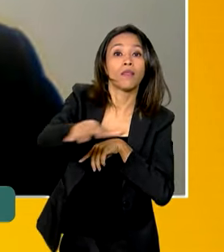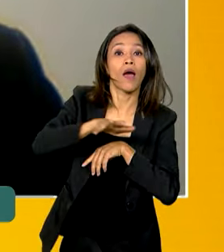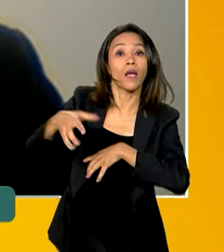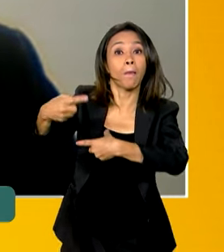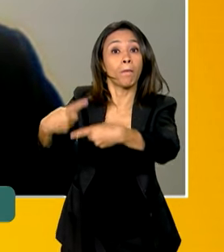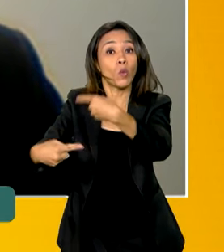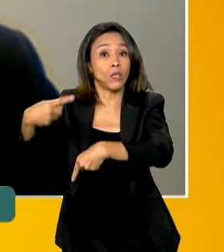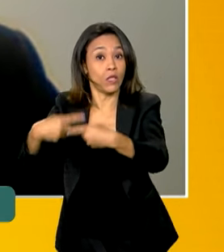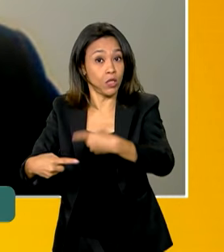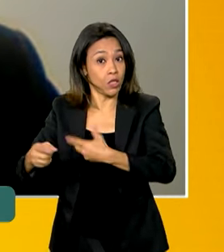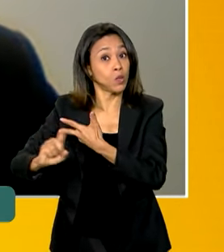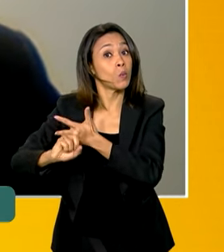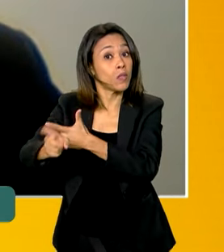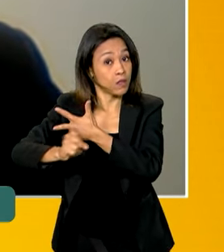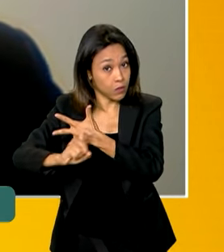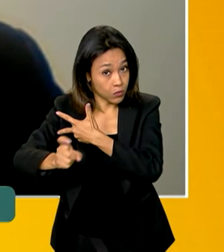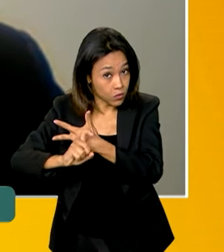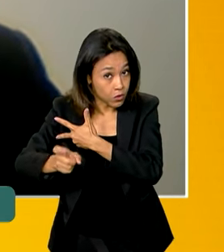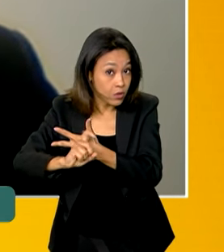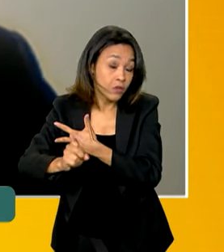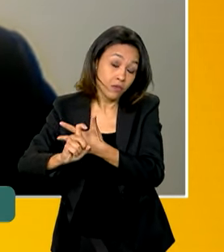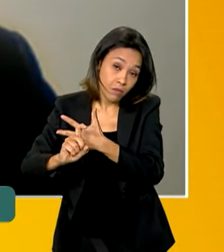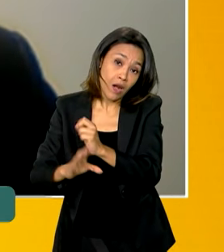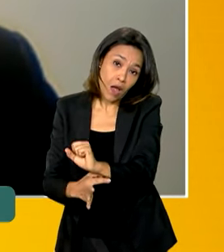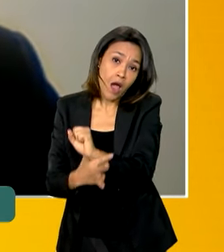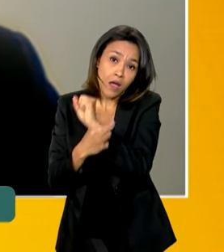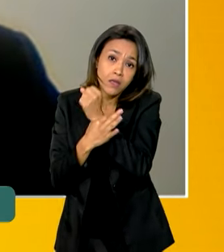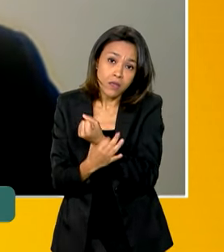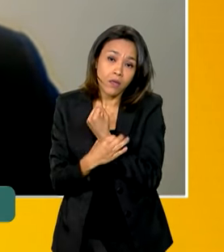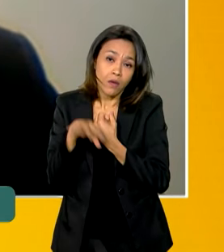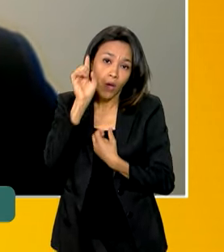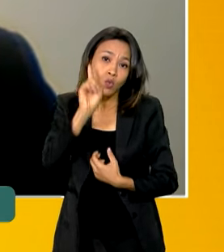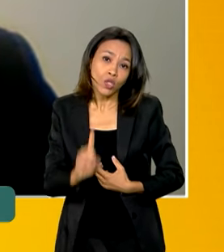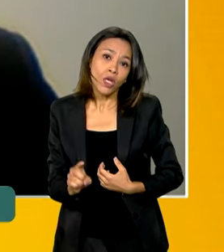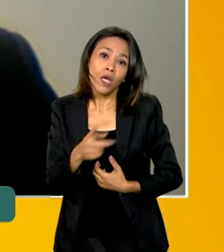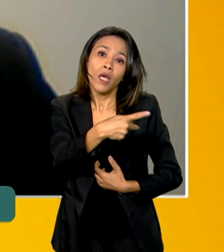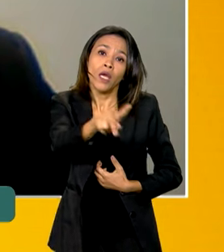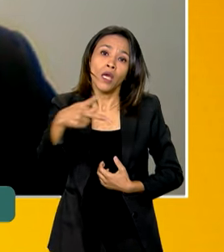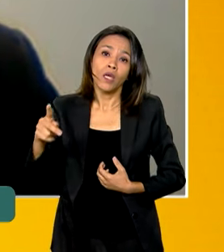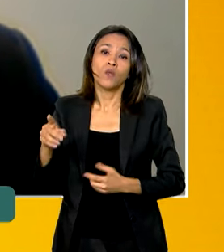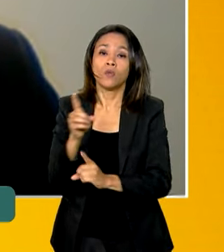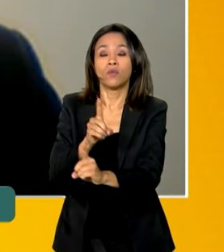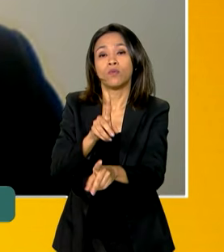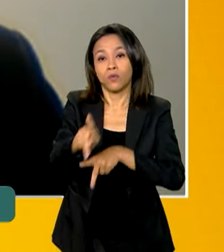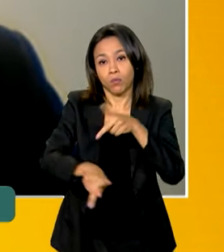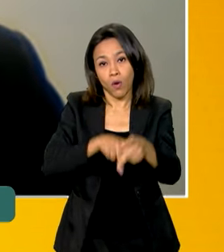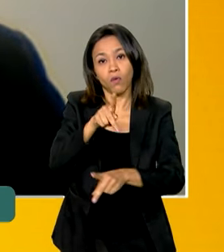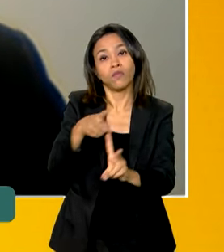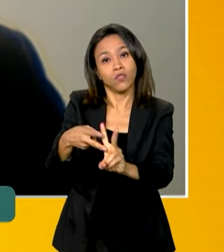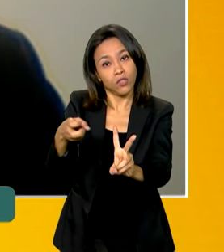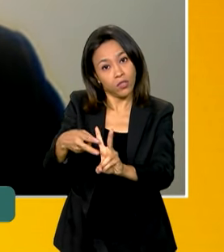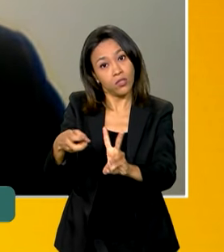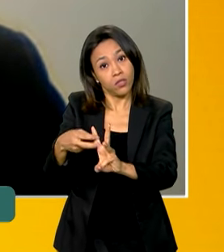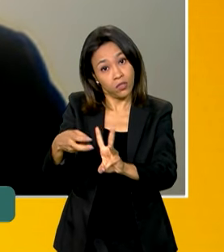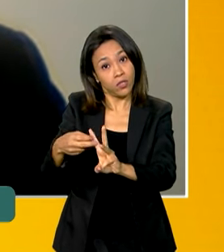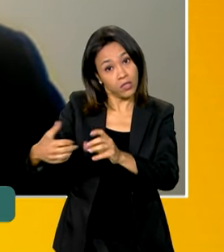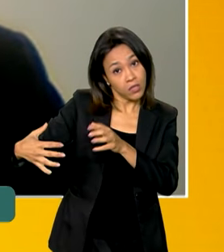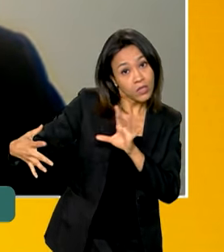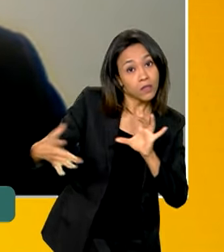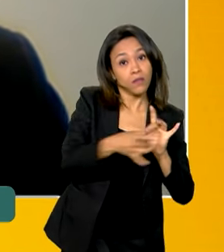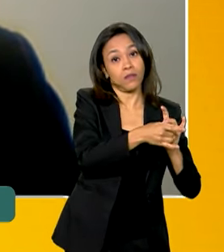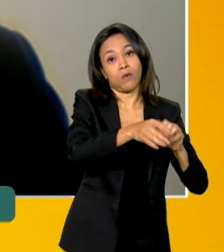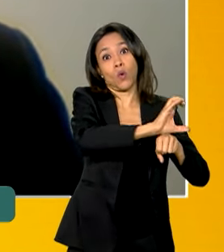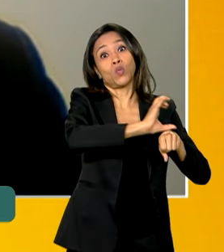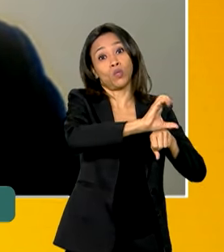para também, de alguma forma, resguardar os direitos dos povos indígenas previstos na Constituição de 88. A gente vê que essas iniciativas do